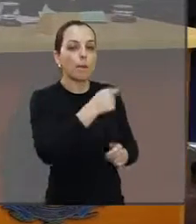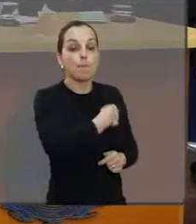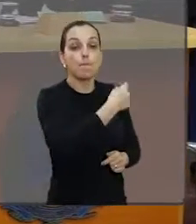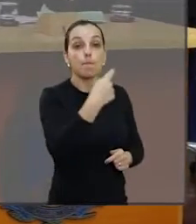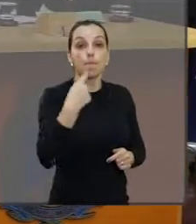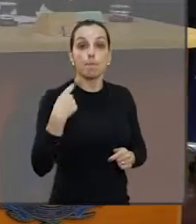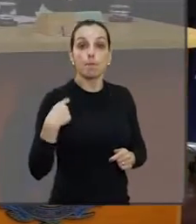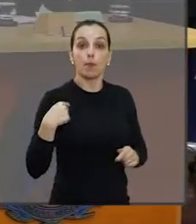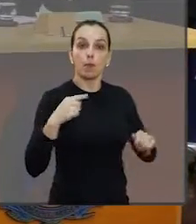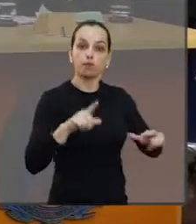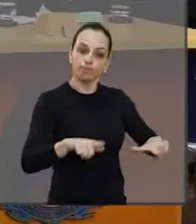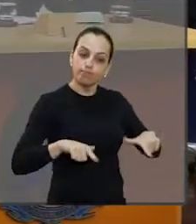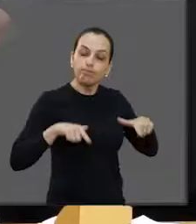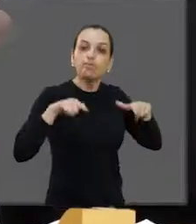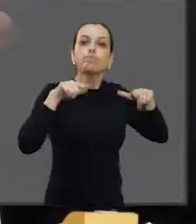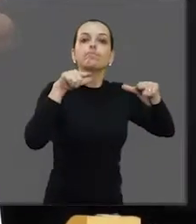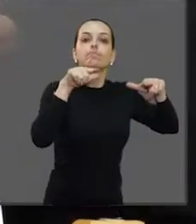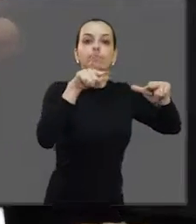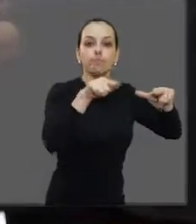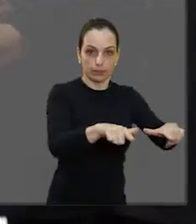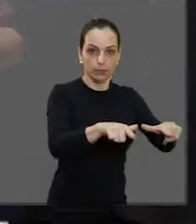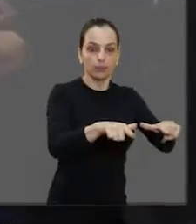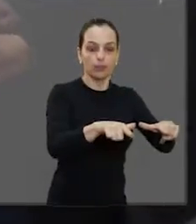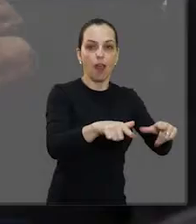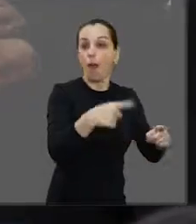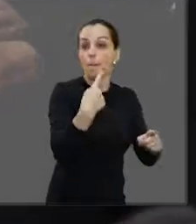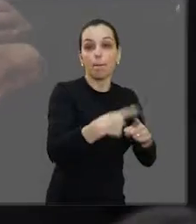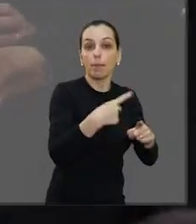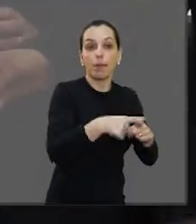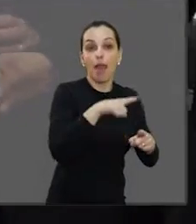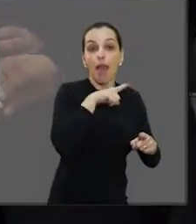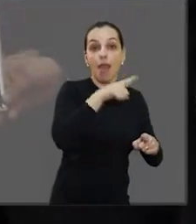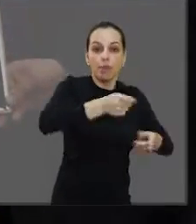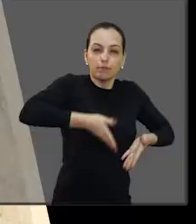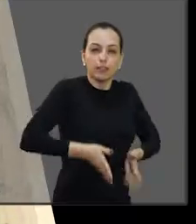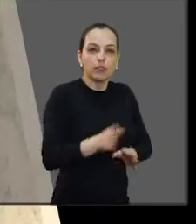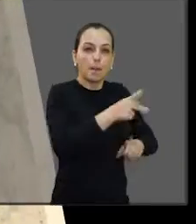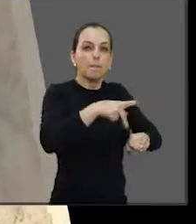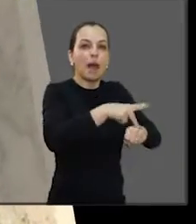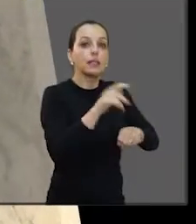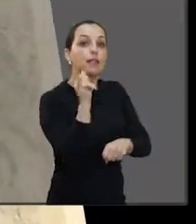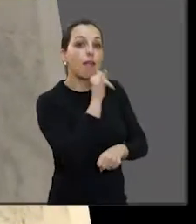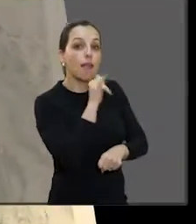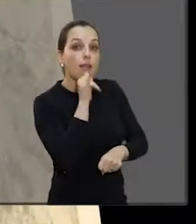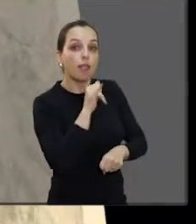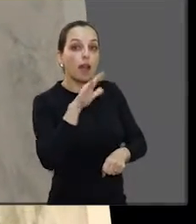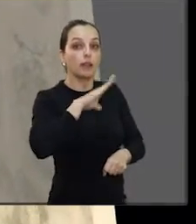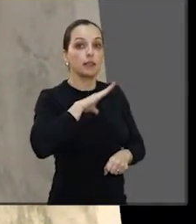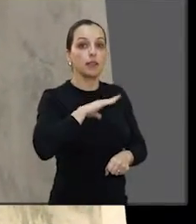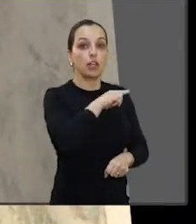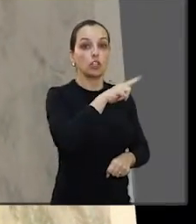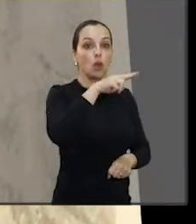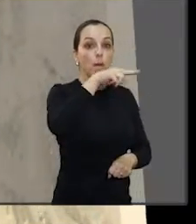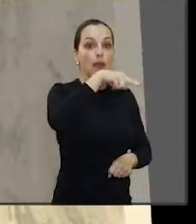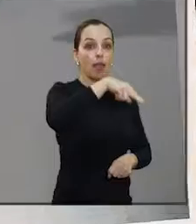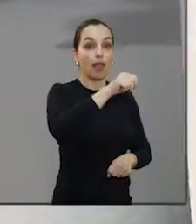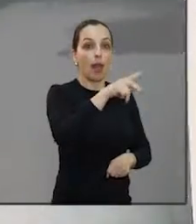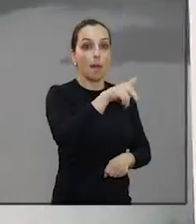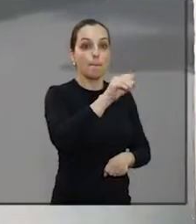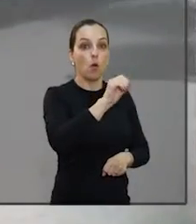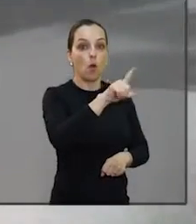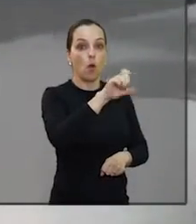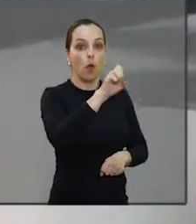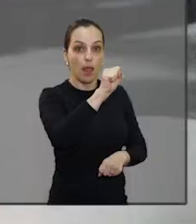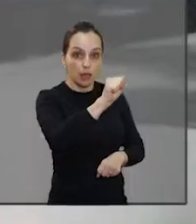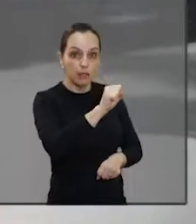Câmara Municipal a oportunidade também de homenageá-lo com o título da dona araraquarense. Ele que é da Itália, natural de Nápoles, vive há